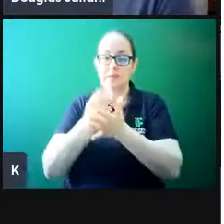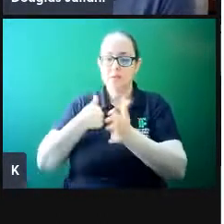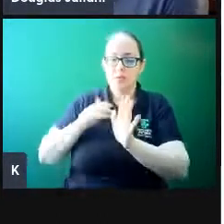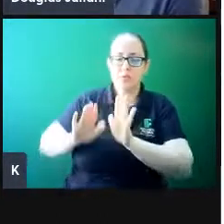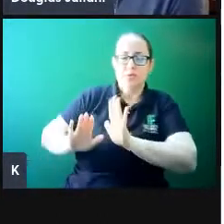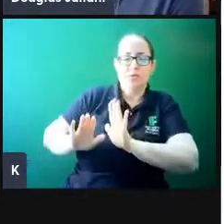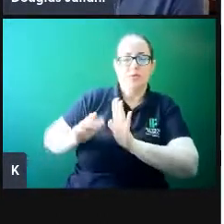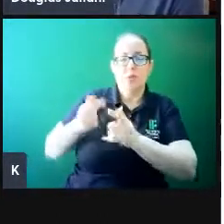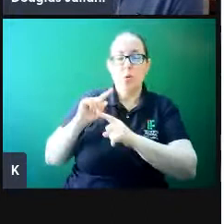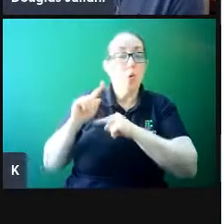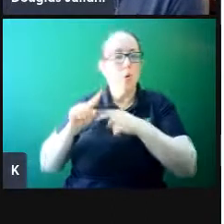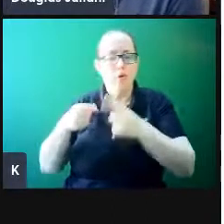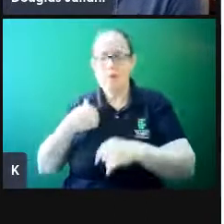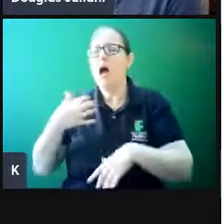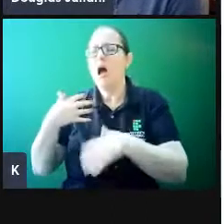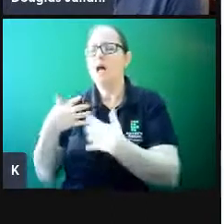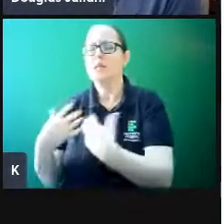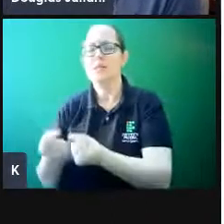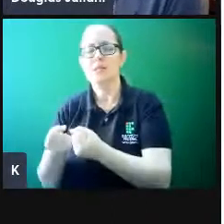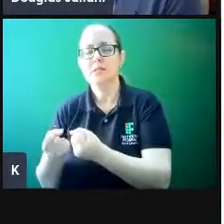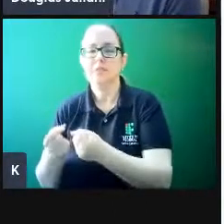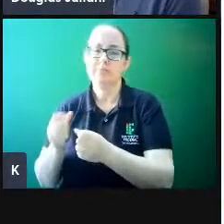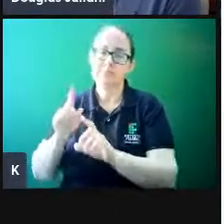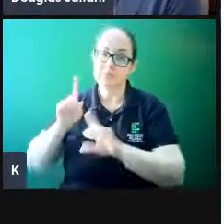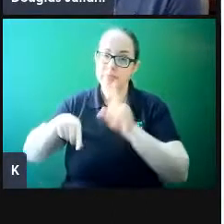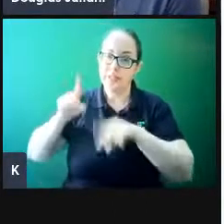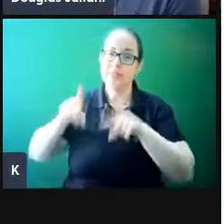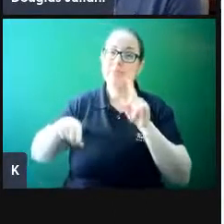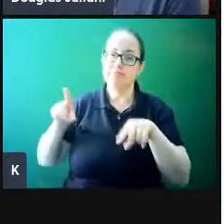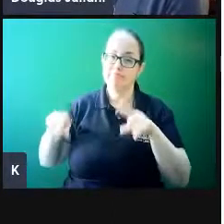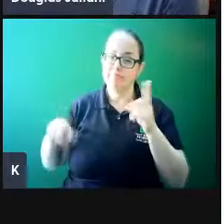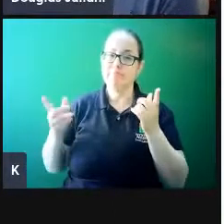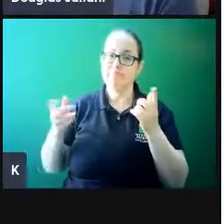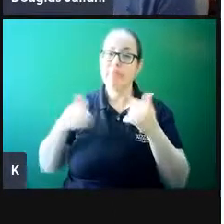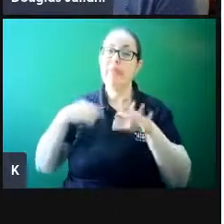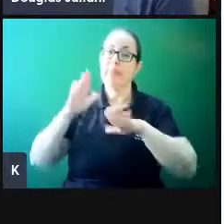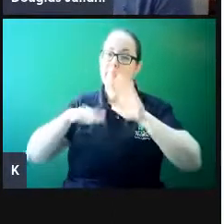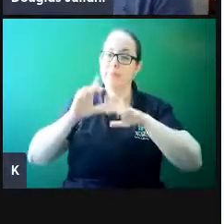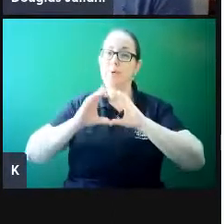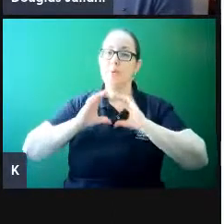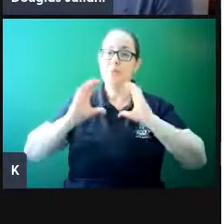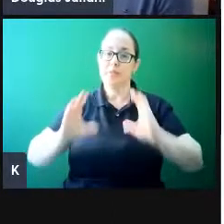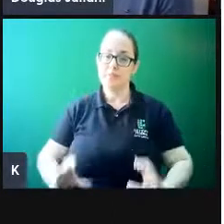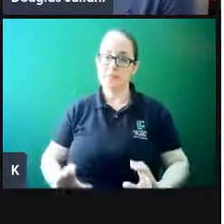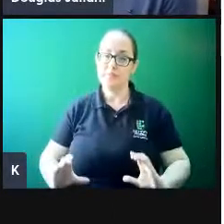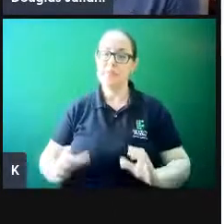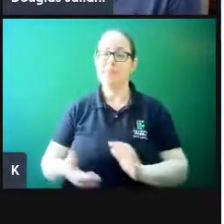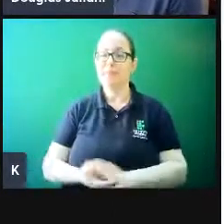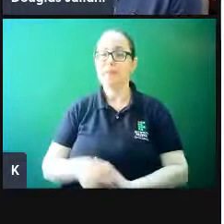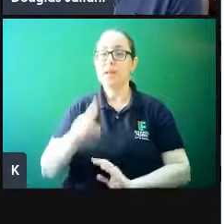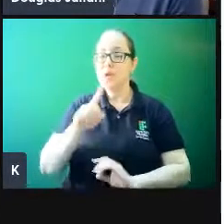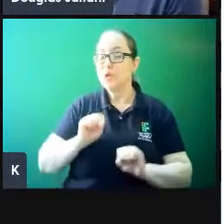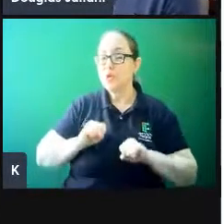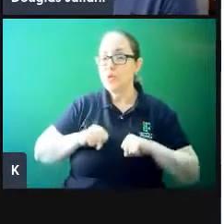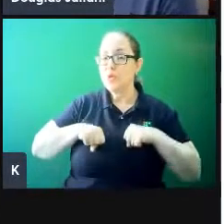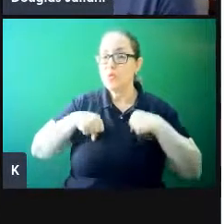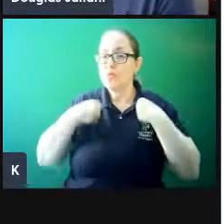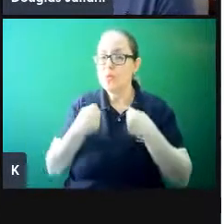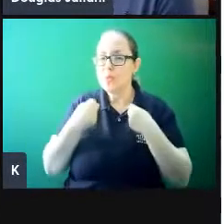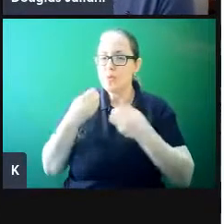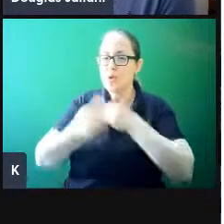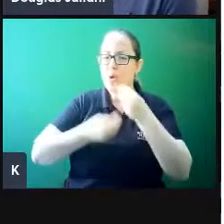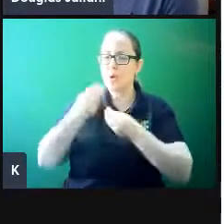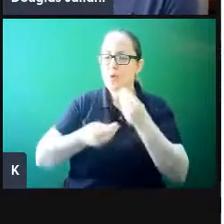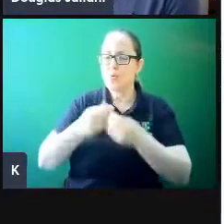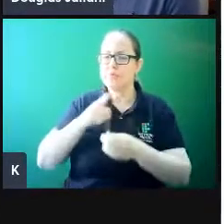ou vai persistir, isso tem uma variação de acordo com o nosso comportamento. relação ao esforço, a gente enxerga o esforço como algo